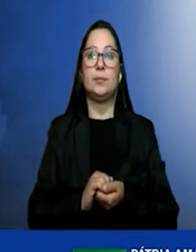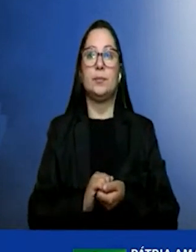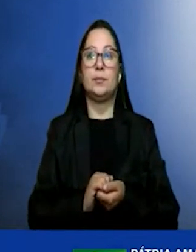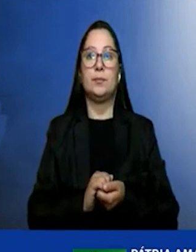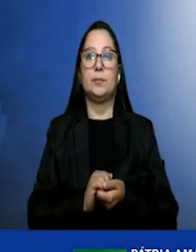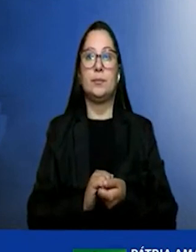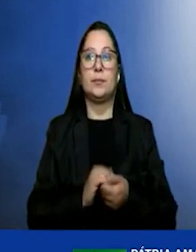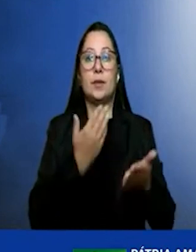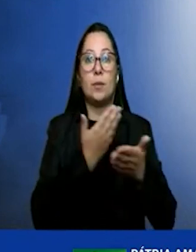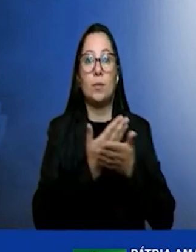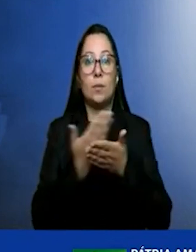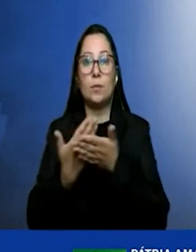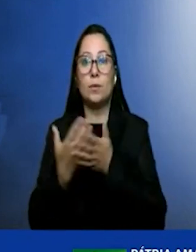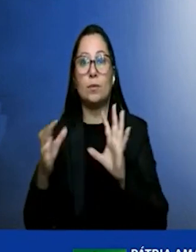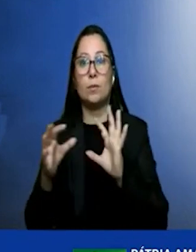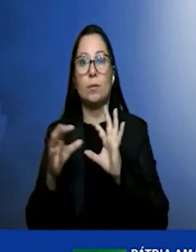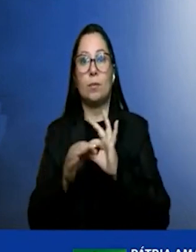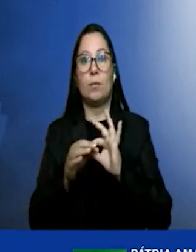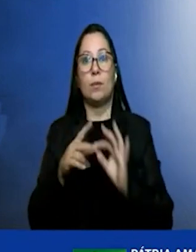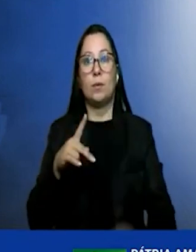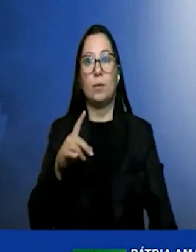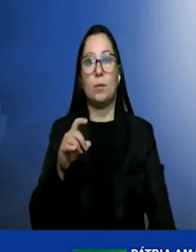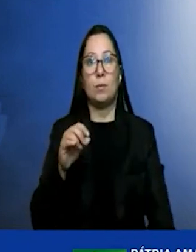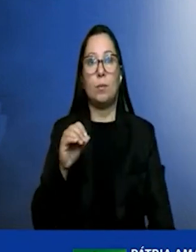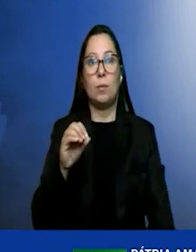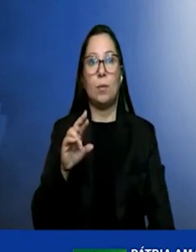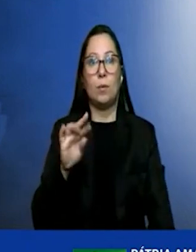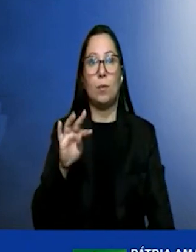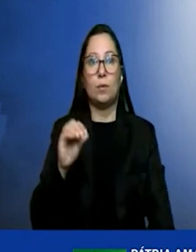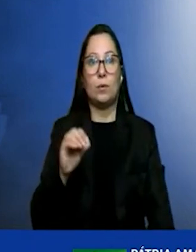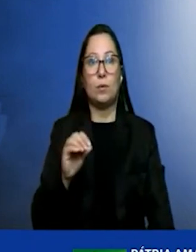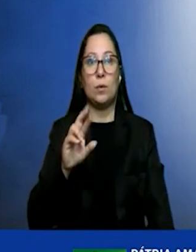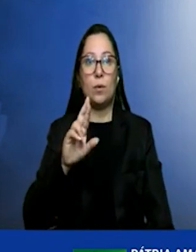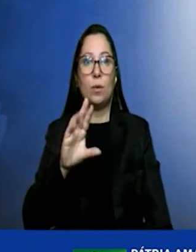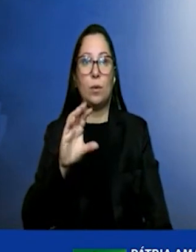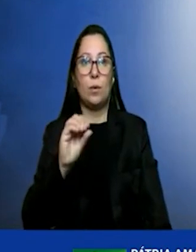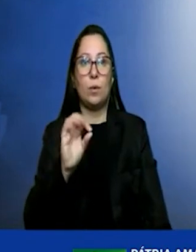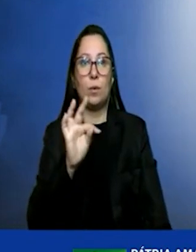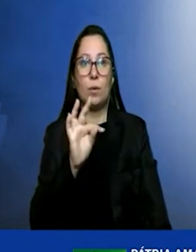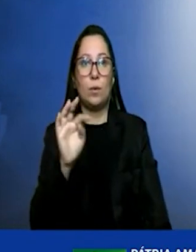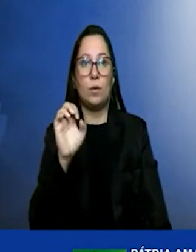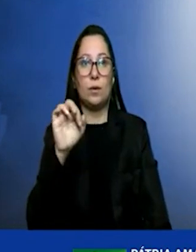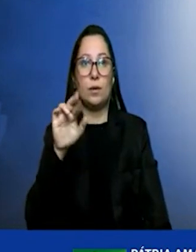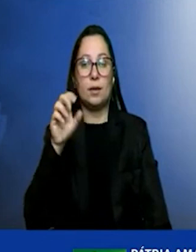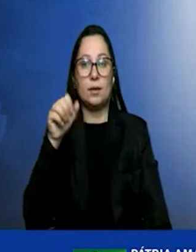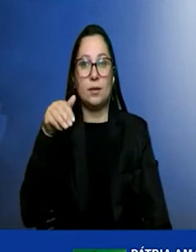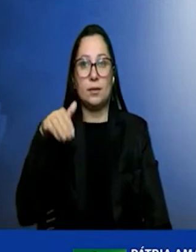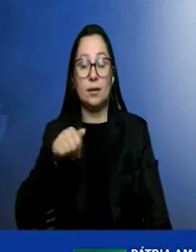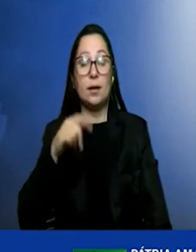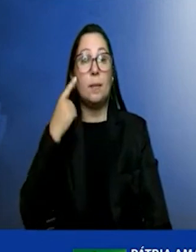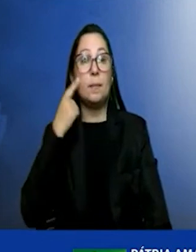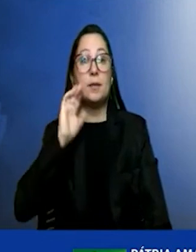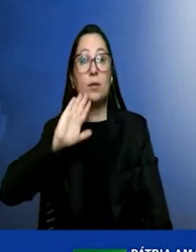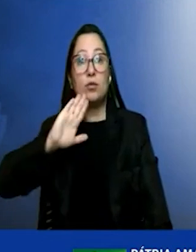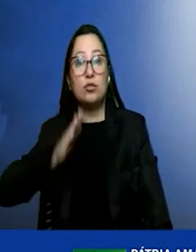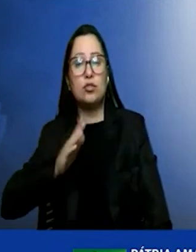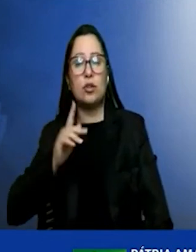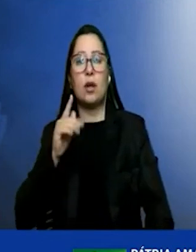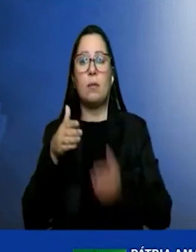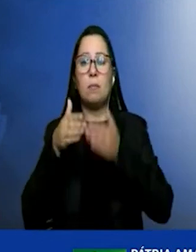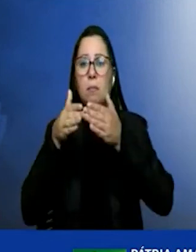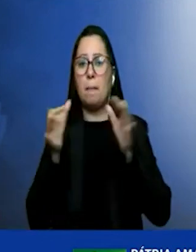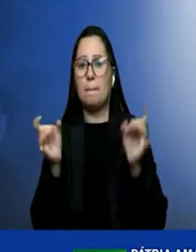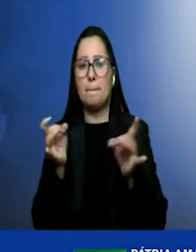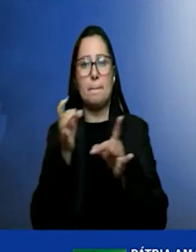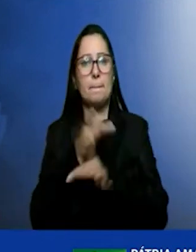pelo porto de Roterdã chegou à conclusão que todas as condições já existem no porto de Pecém para se